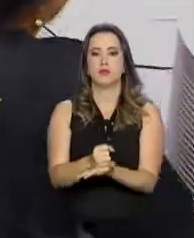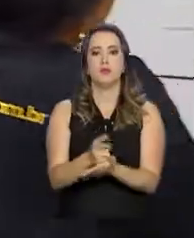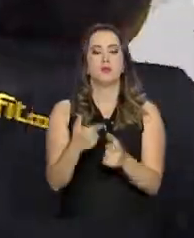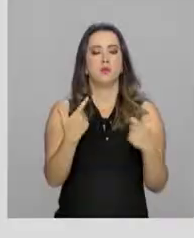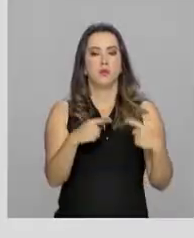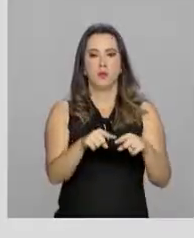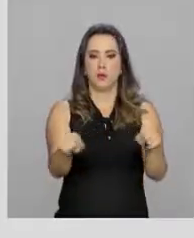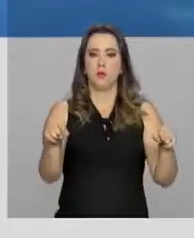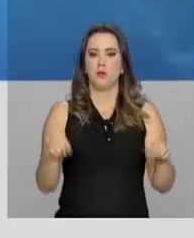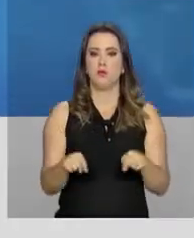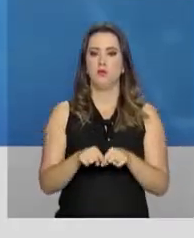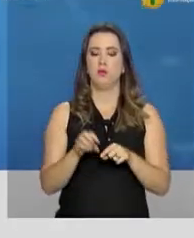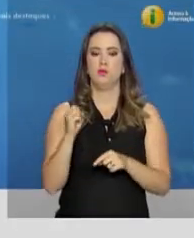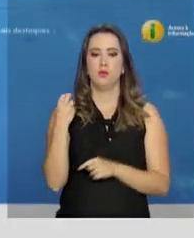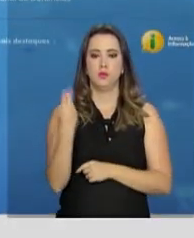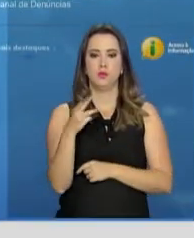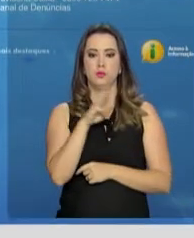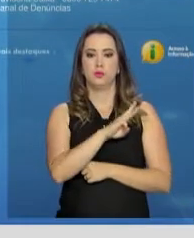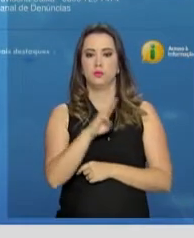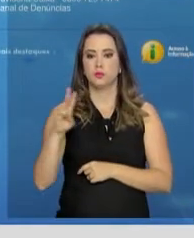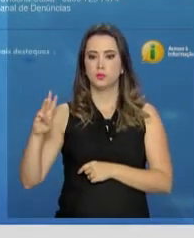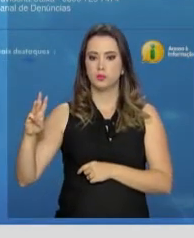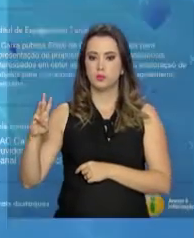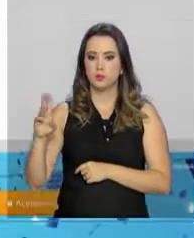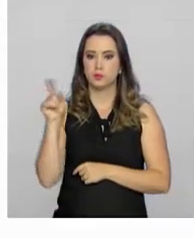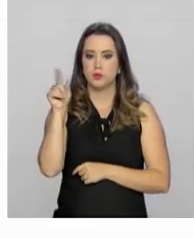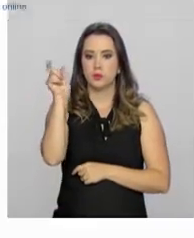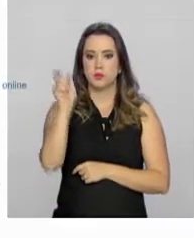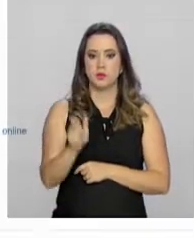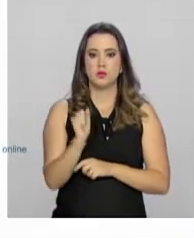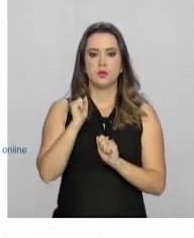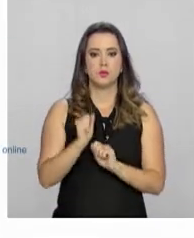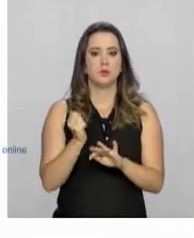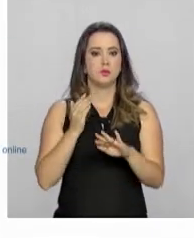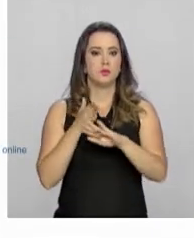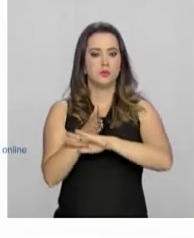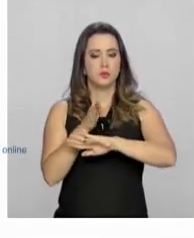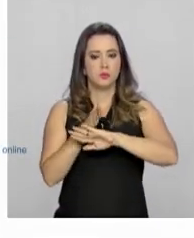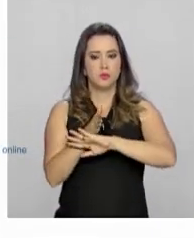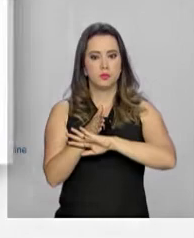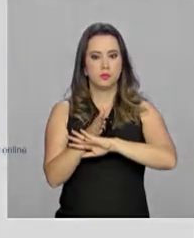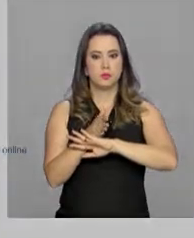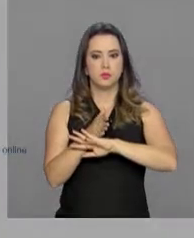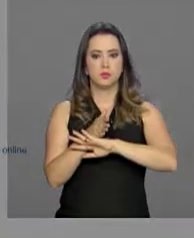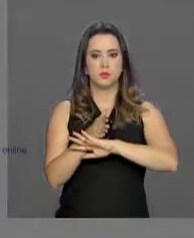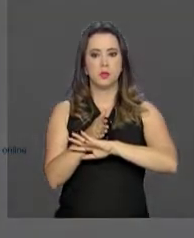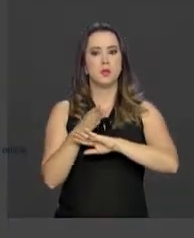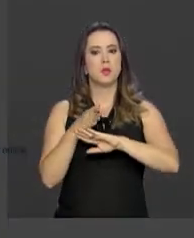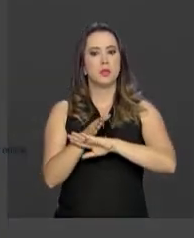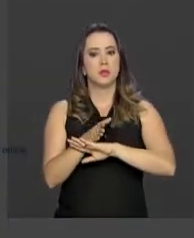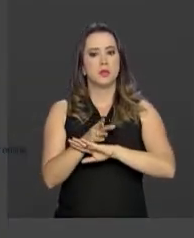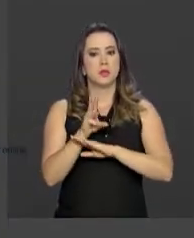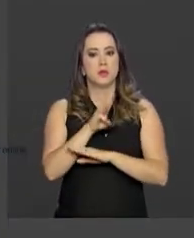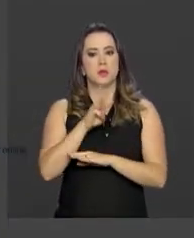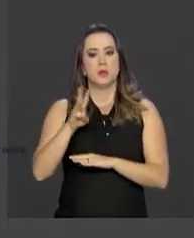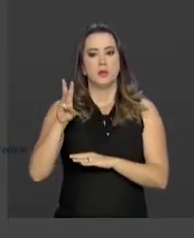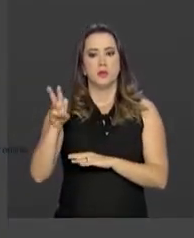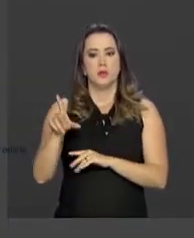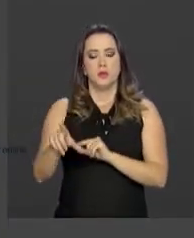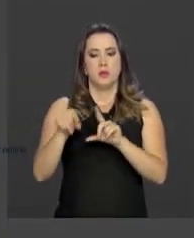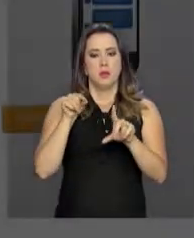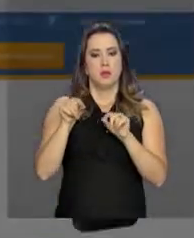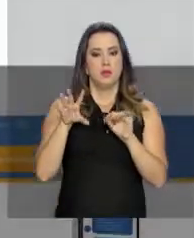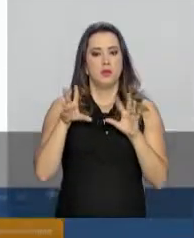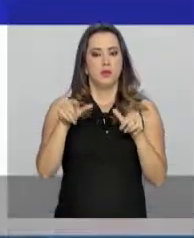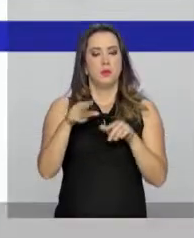suas agências ou através do seu site, onde o trabalhador pode entrar na internet e obter